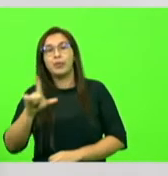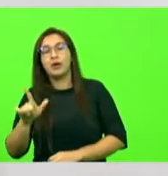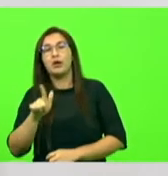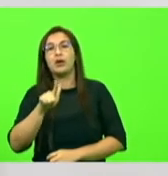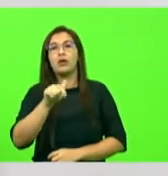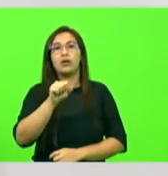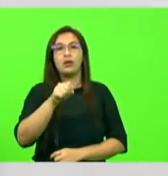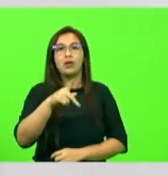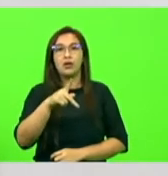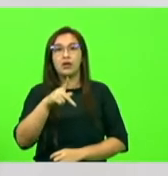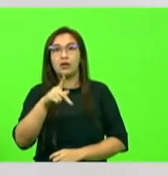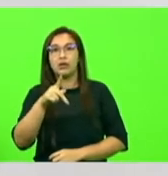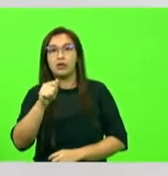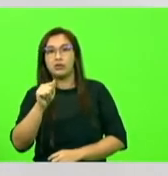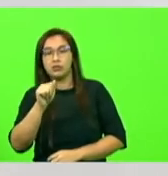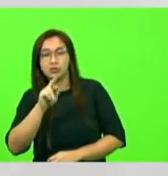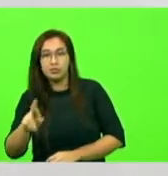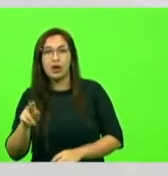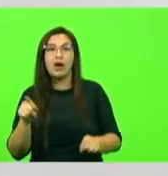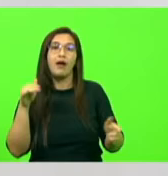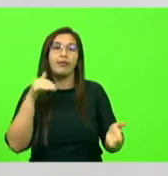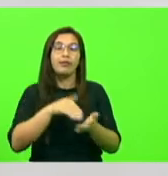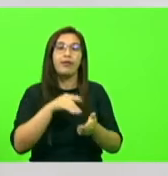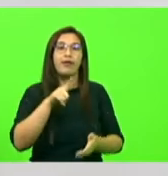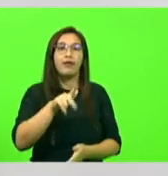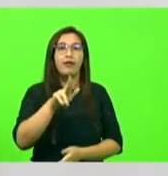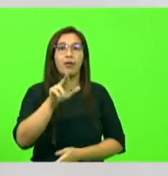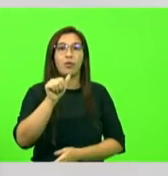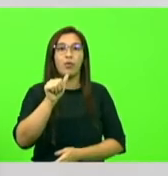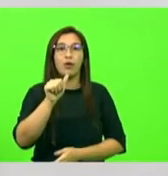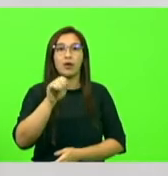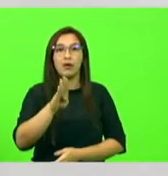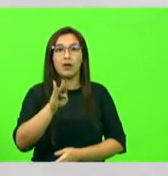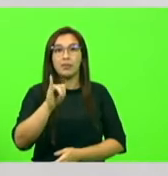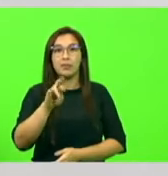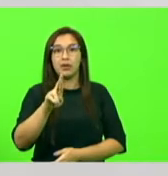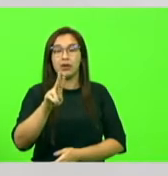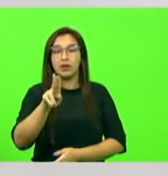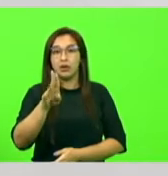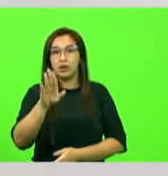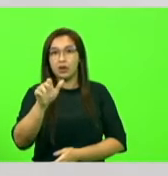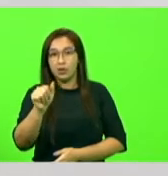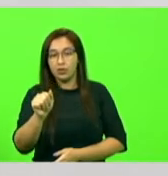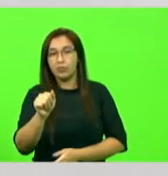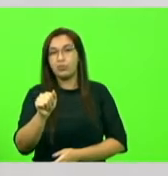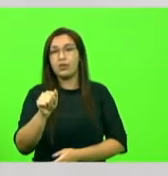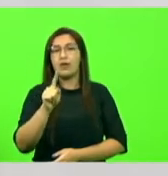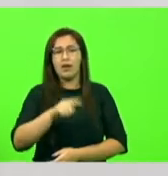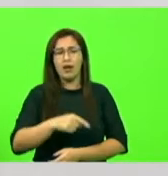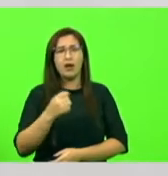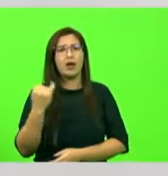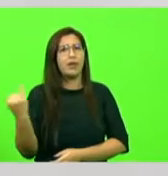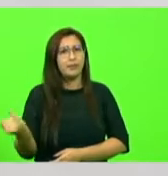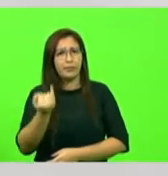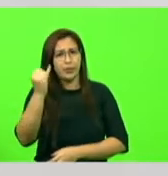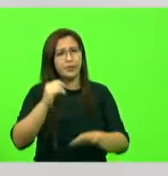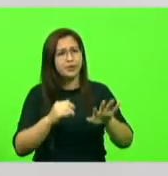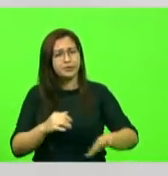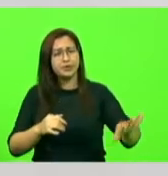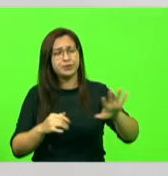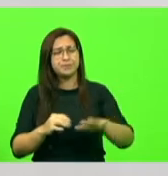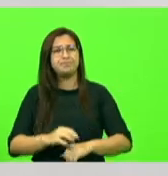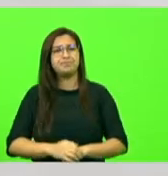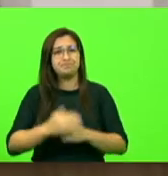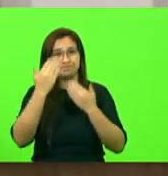Guabiruba, são só 12 quilômetros. Vai ser extremamente importante para aquela região produtora que nós temos aí. Obrigado.